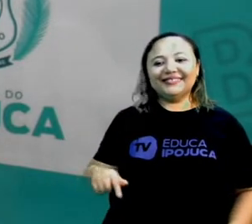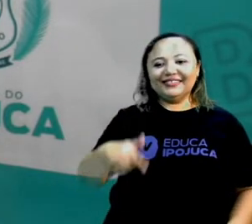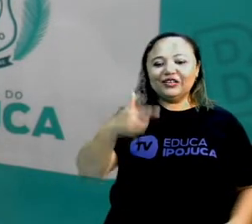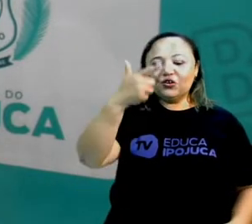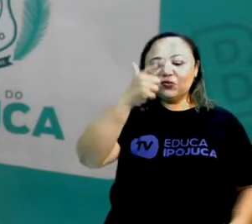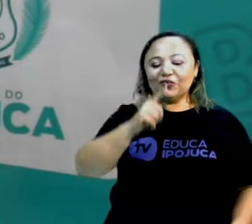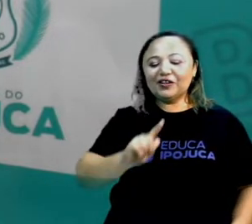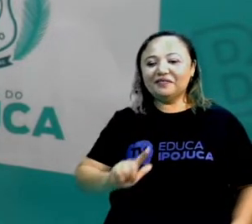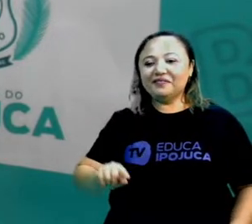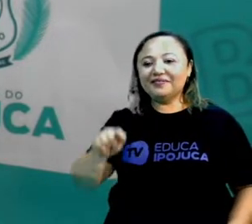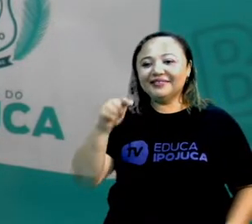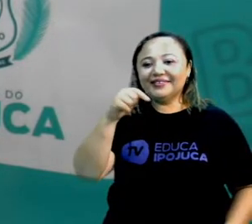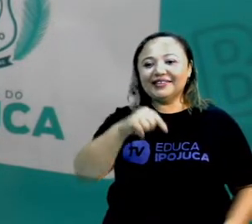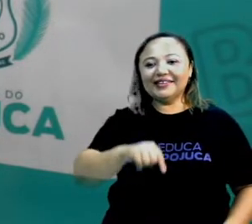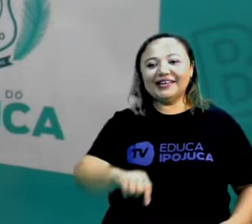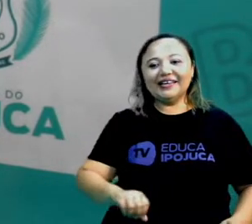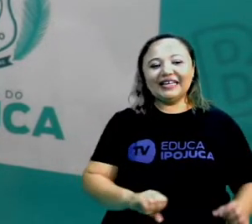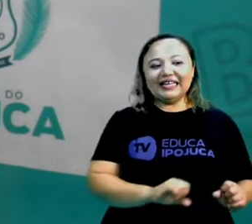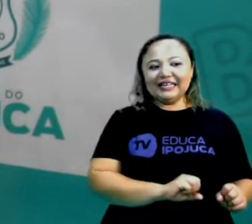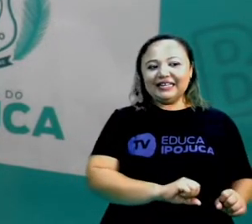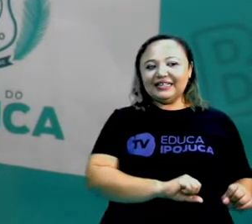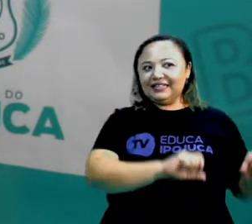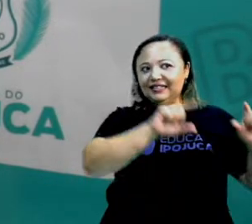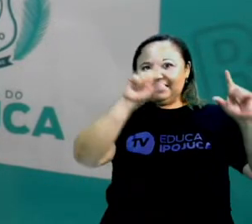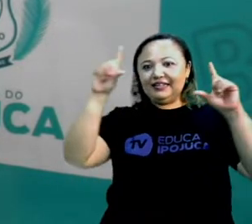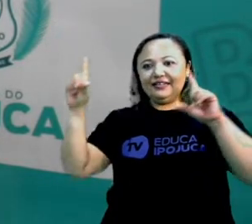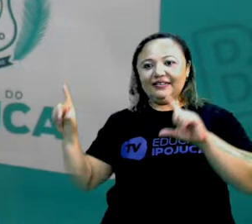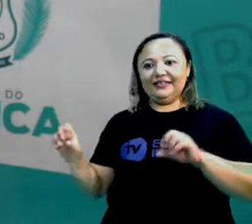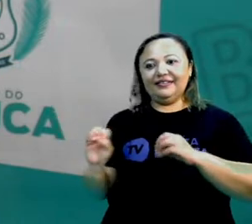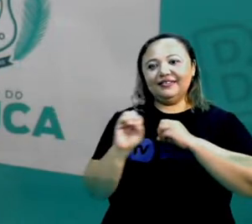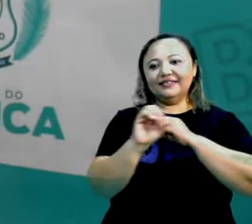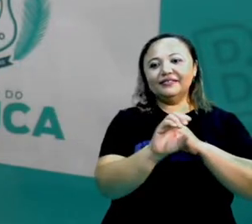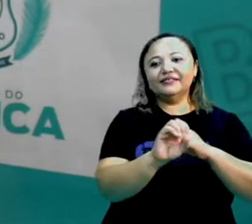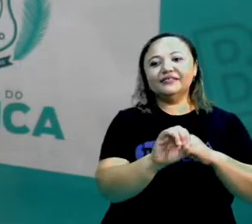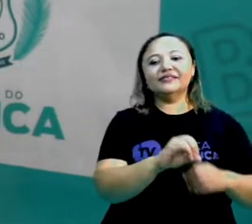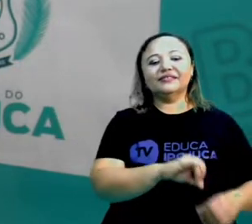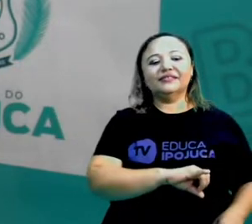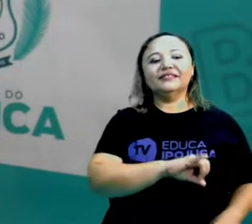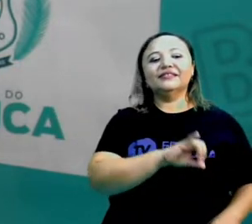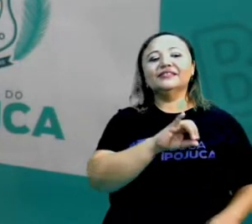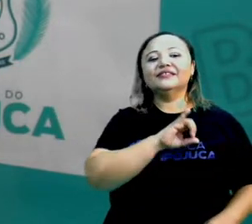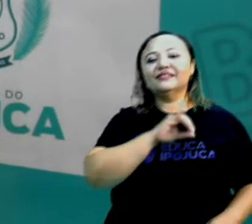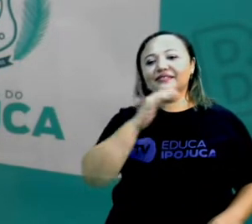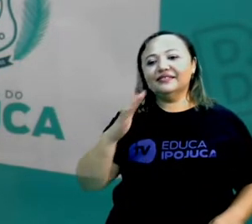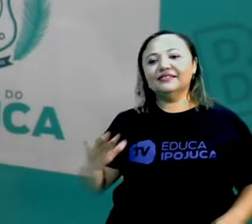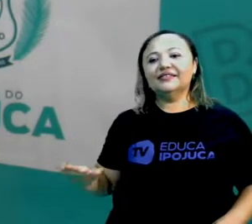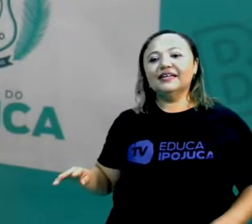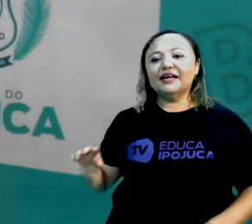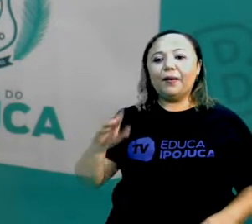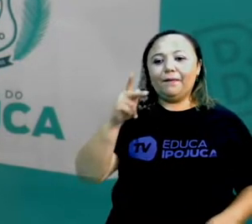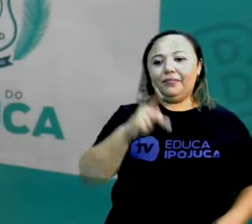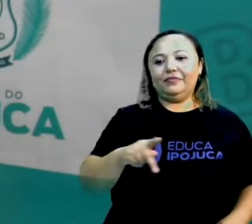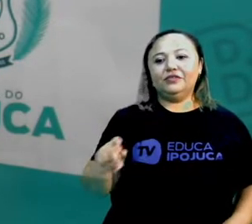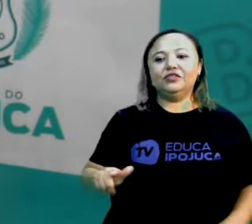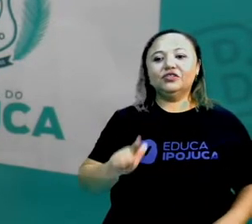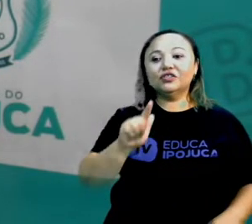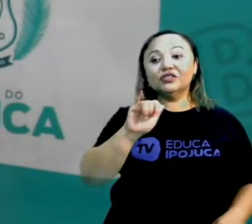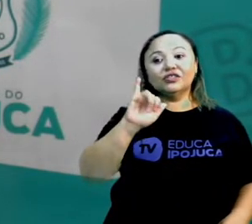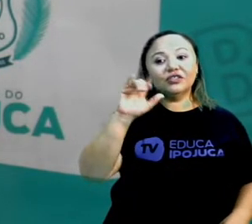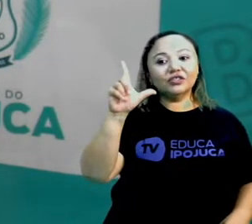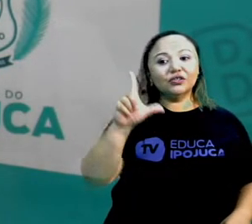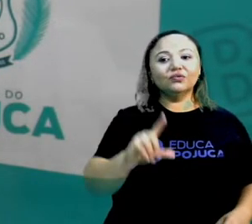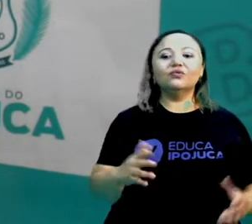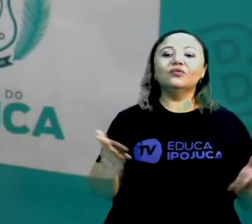Estamos em mais uma aula do Projeto Edupo Juca. Aqui quem fala aqui é a Giovânia. Vamos para a nossa aula de